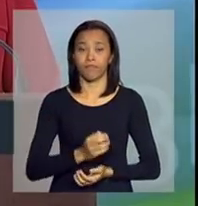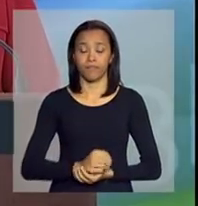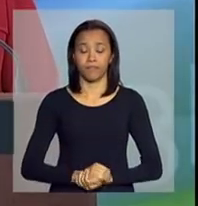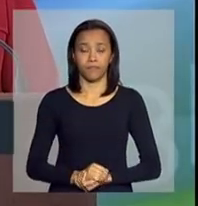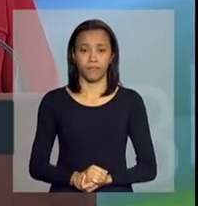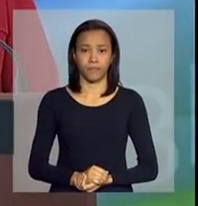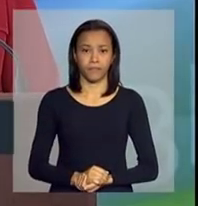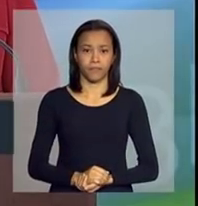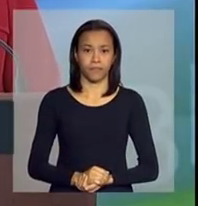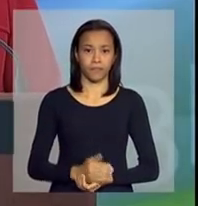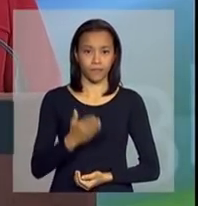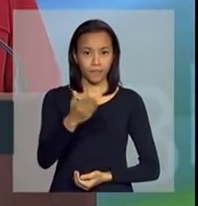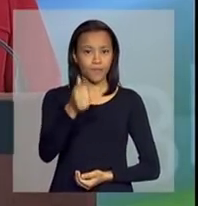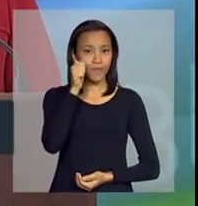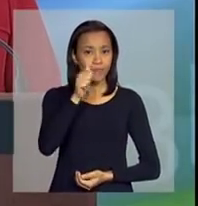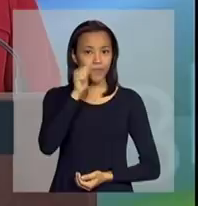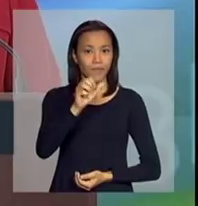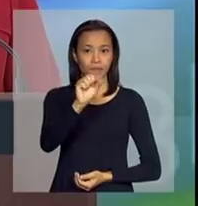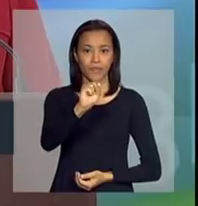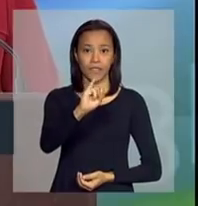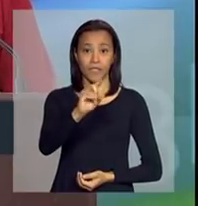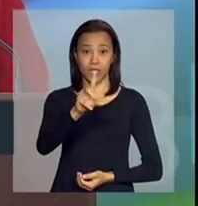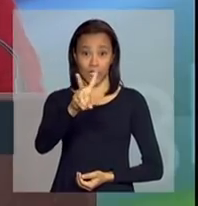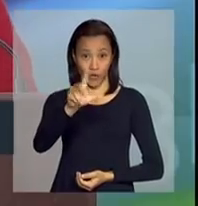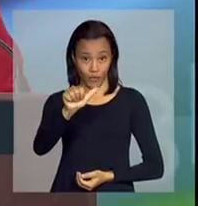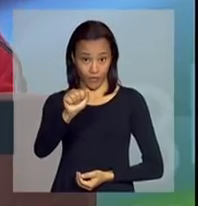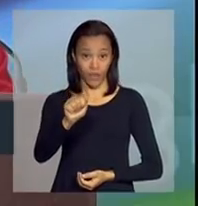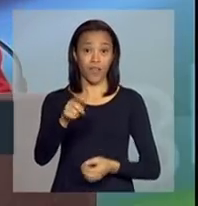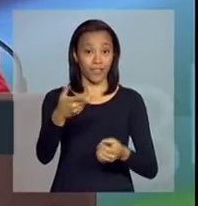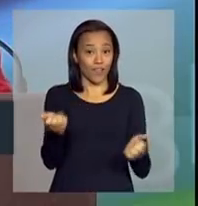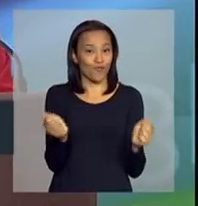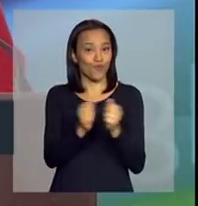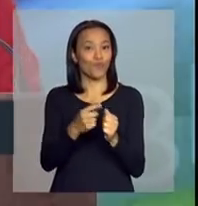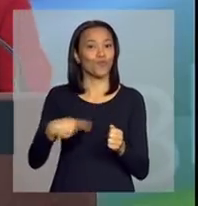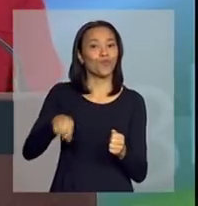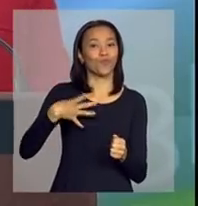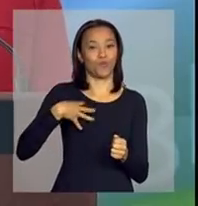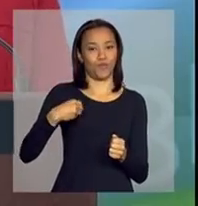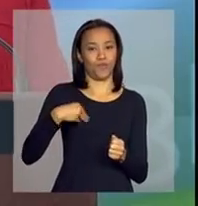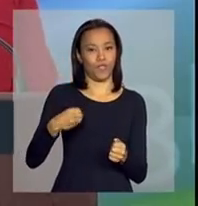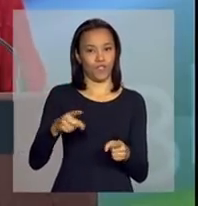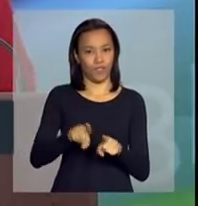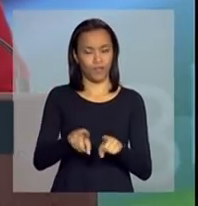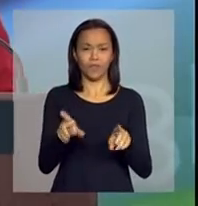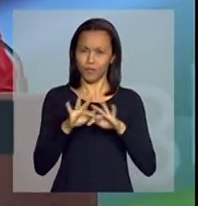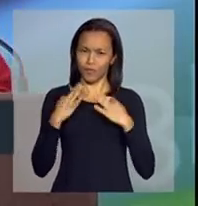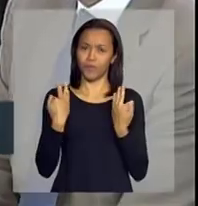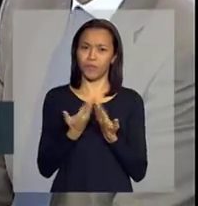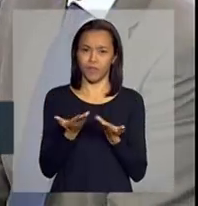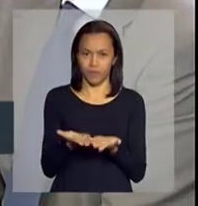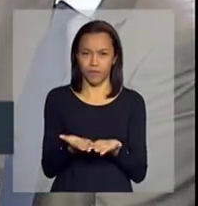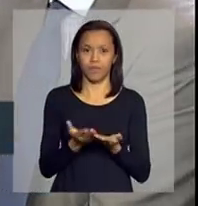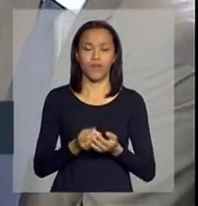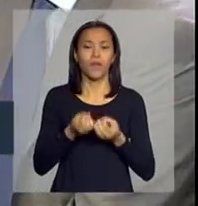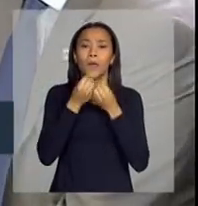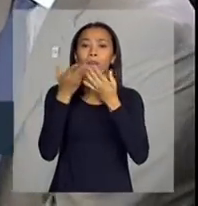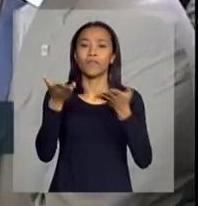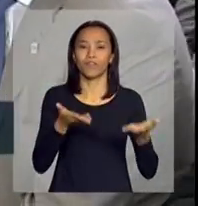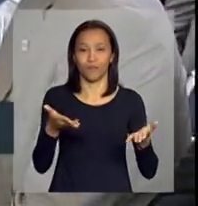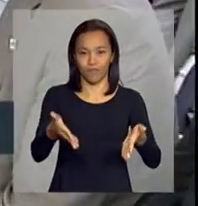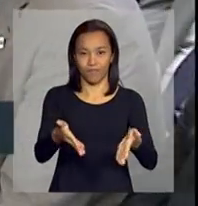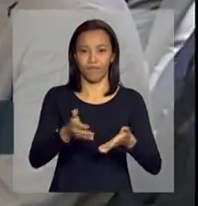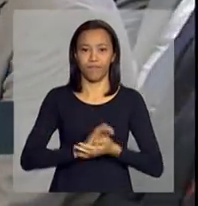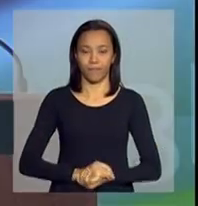a senhora Silvia Maria Domingos, acompanhados de seus filhos, de seus familiares. Sejam muito bem